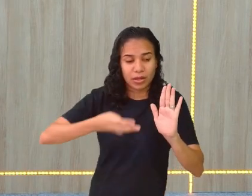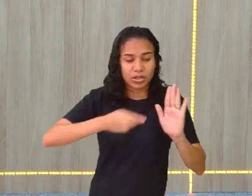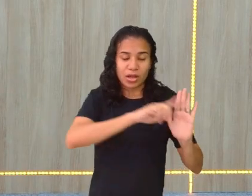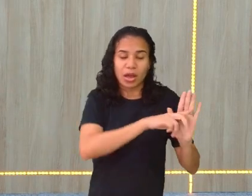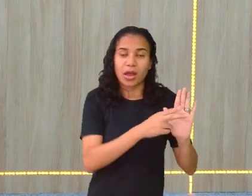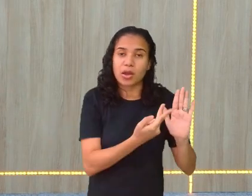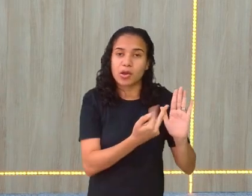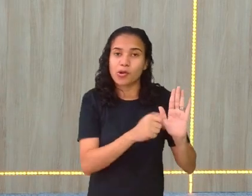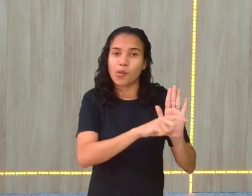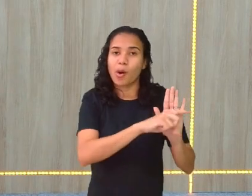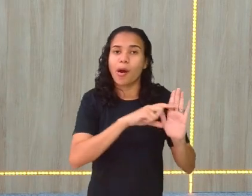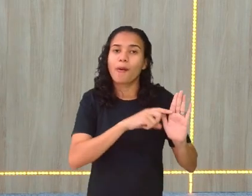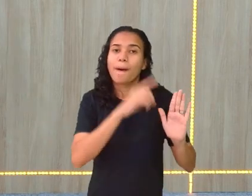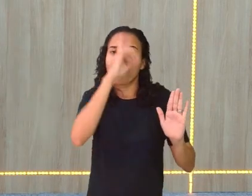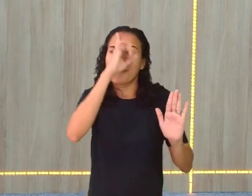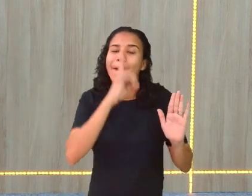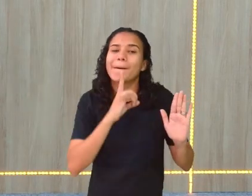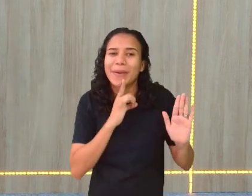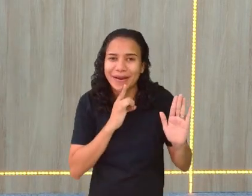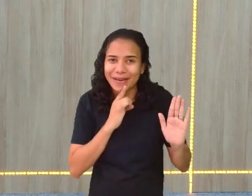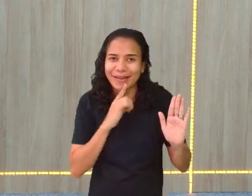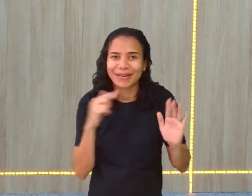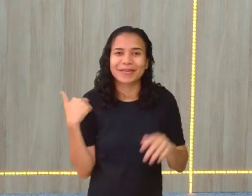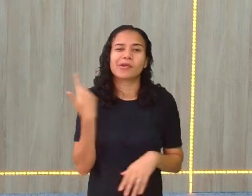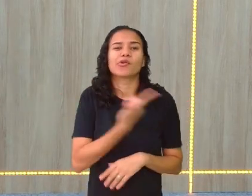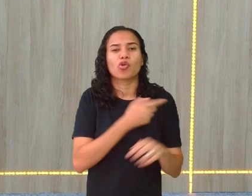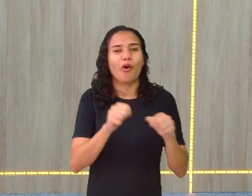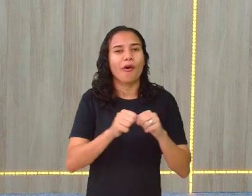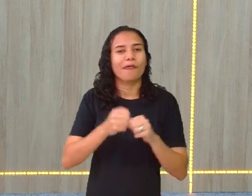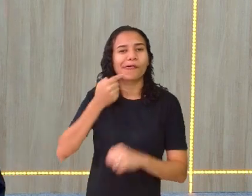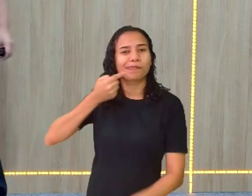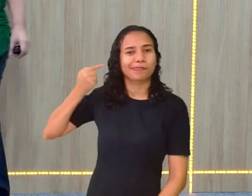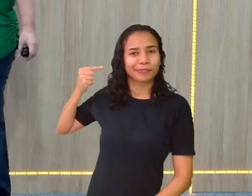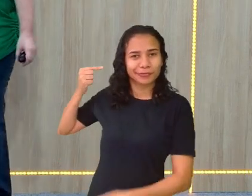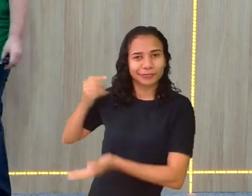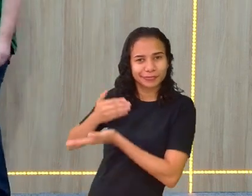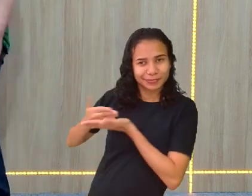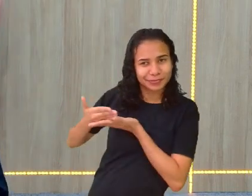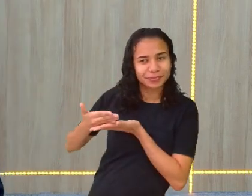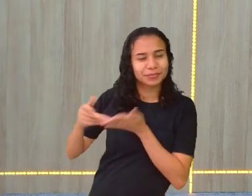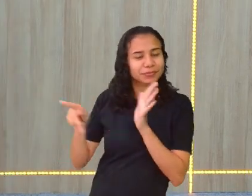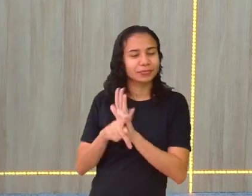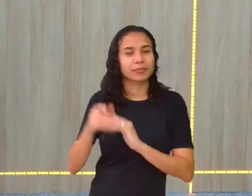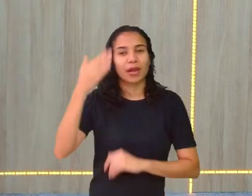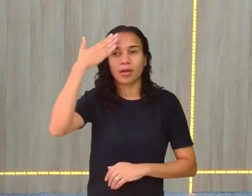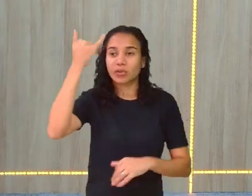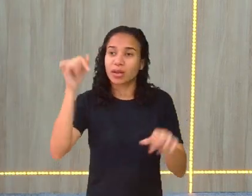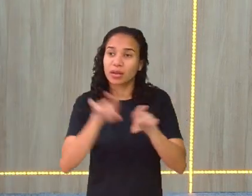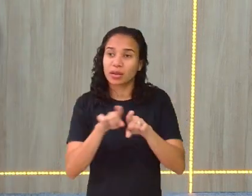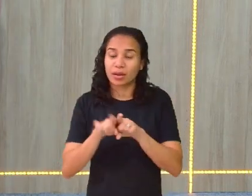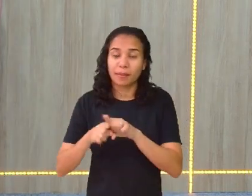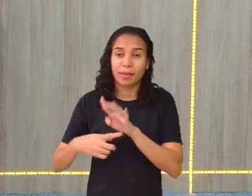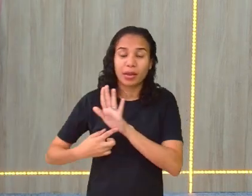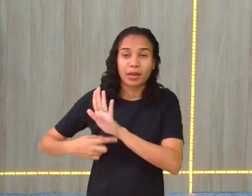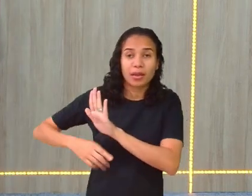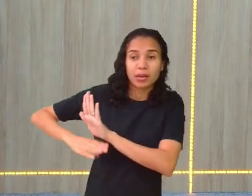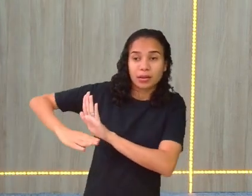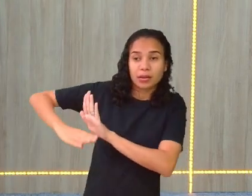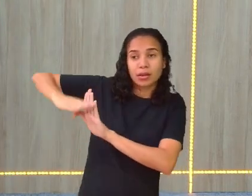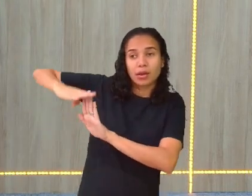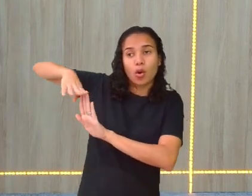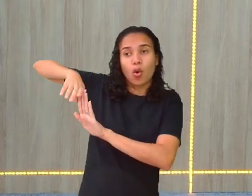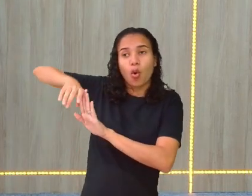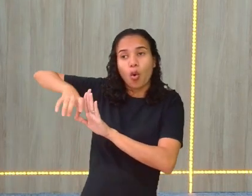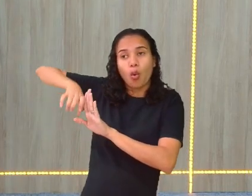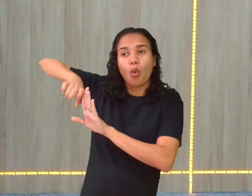o volume da caneca amarelinha. Isso a gente fez lá na frente. E eu sei que se eu dividir em oito pedaços